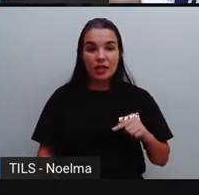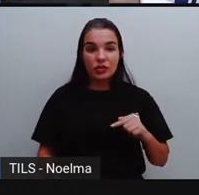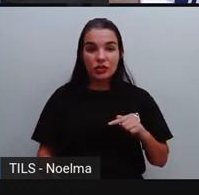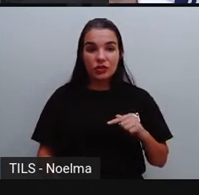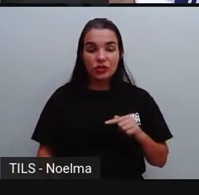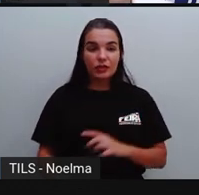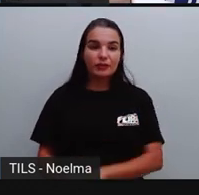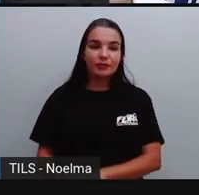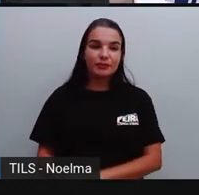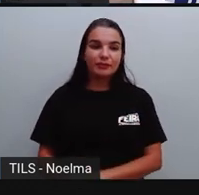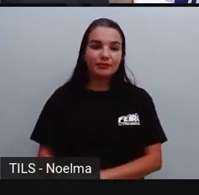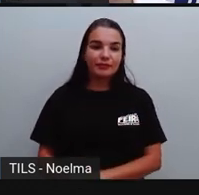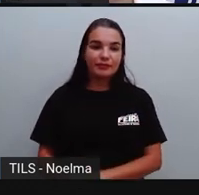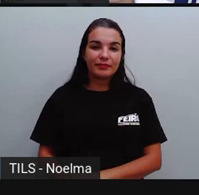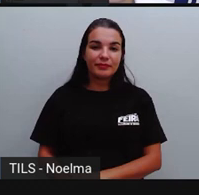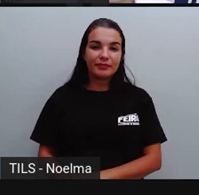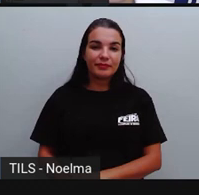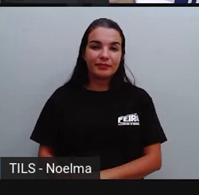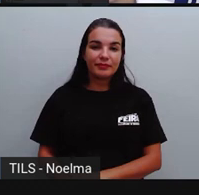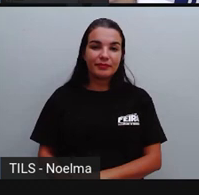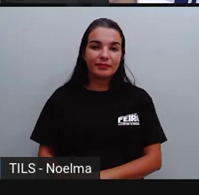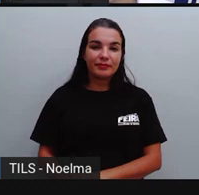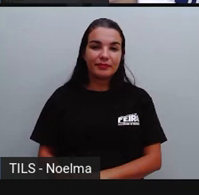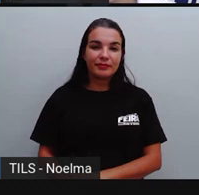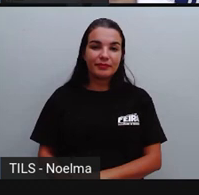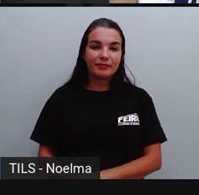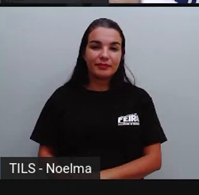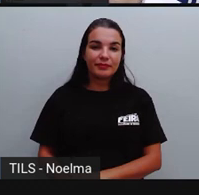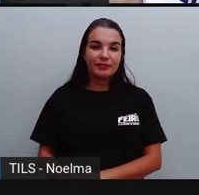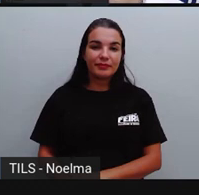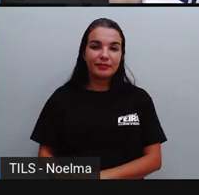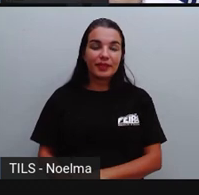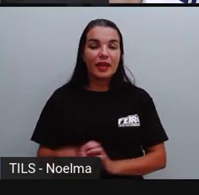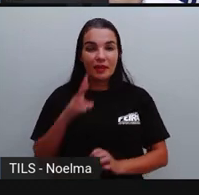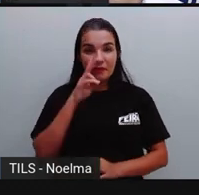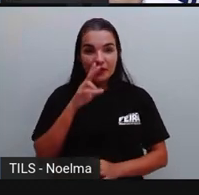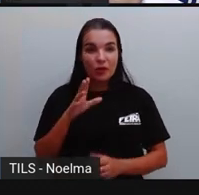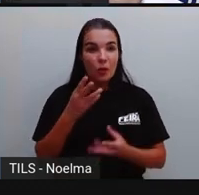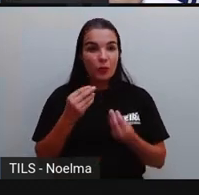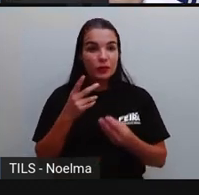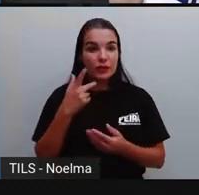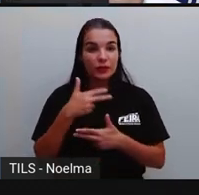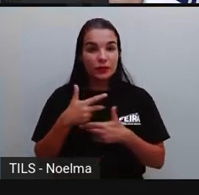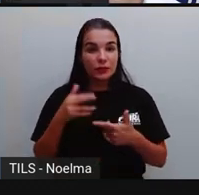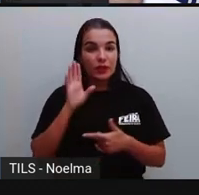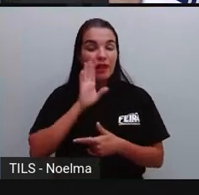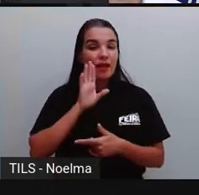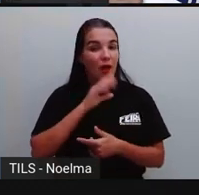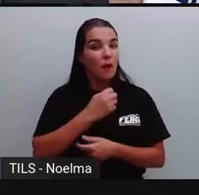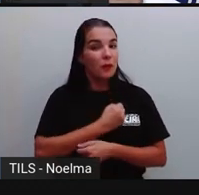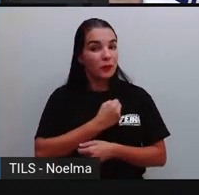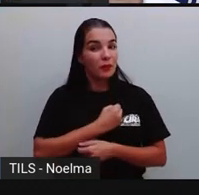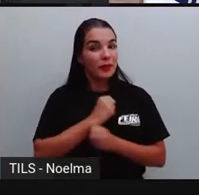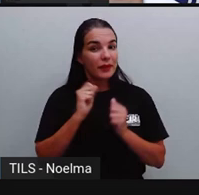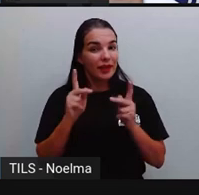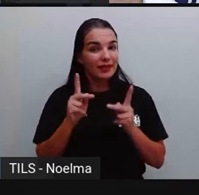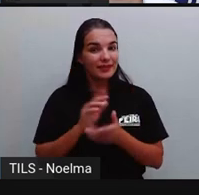7, tá? Então, olha lá quantas coisas legais eu posso estar fazendo aí com o número, tá?